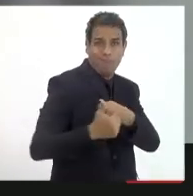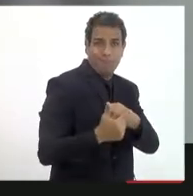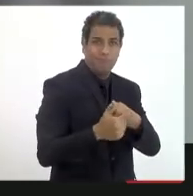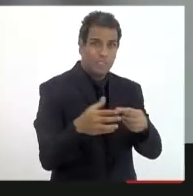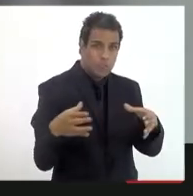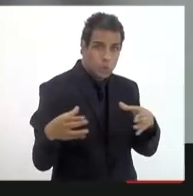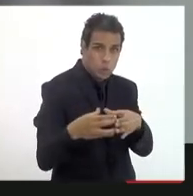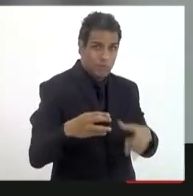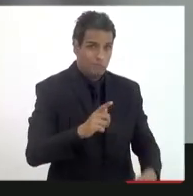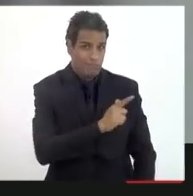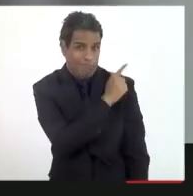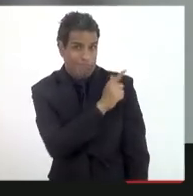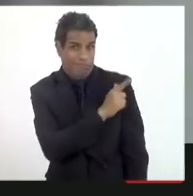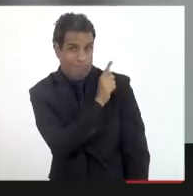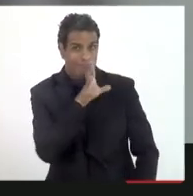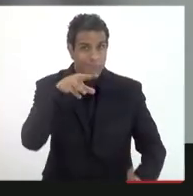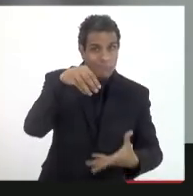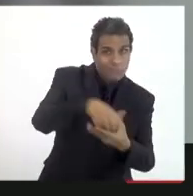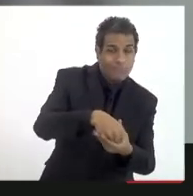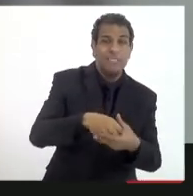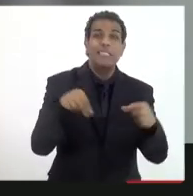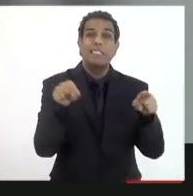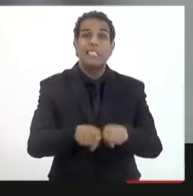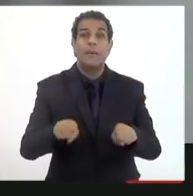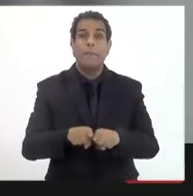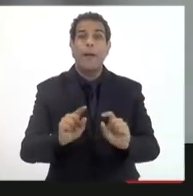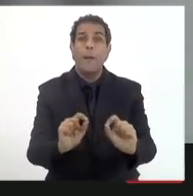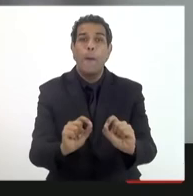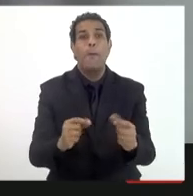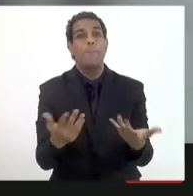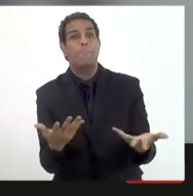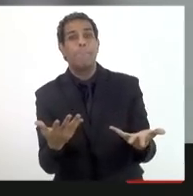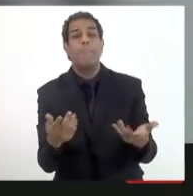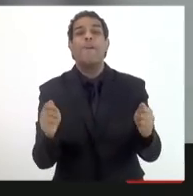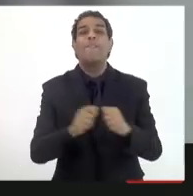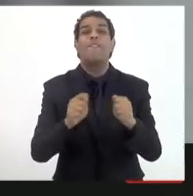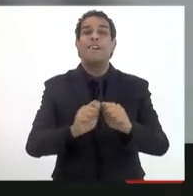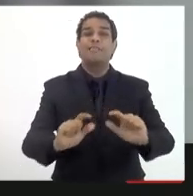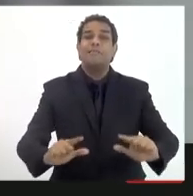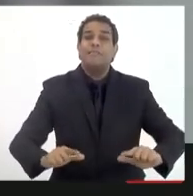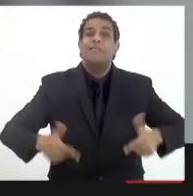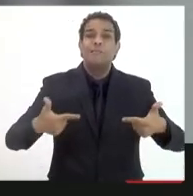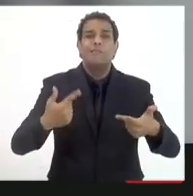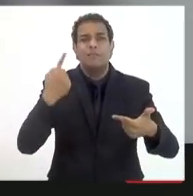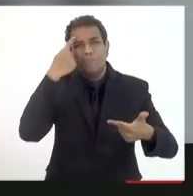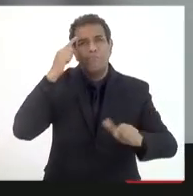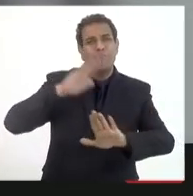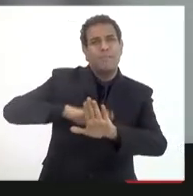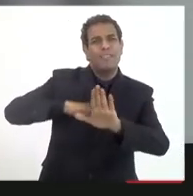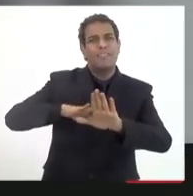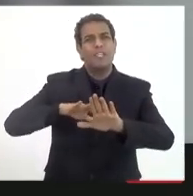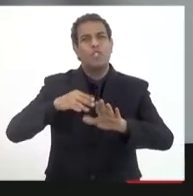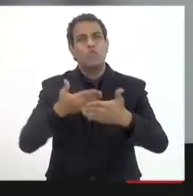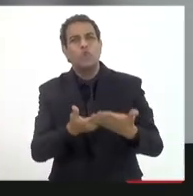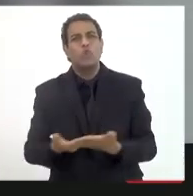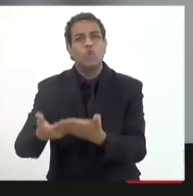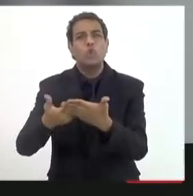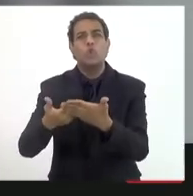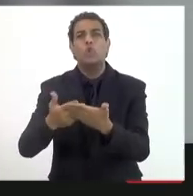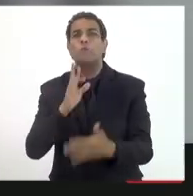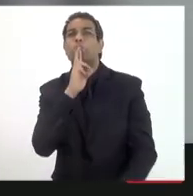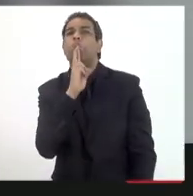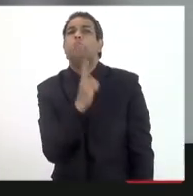conselho gestor também fazer estudos do resultado